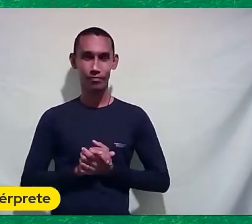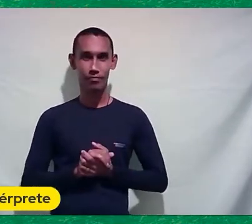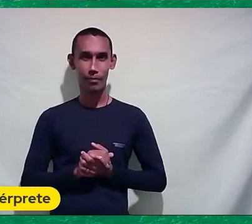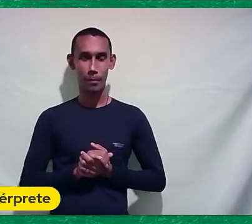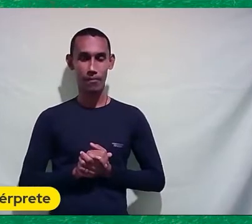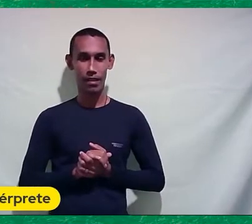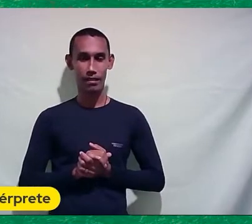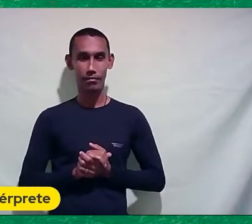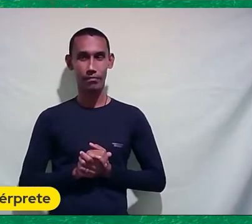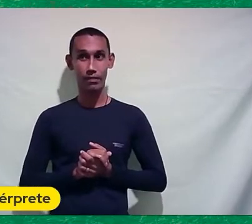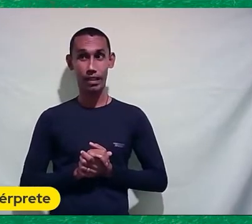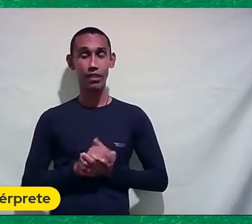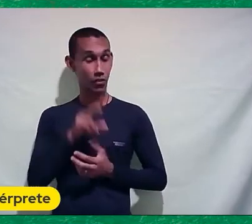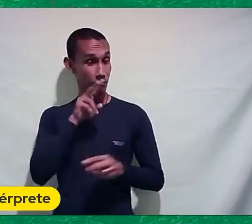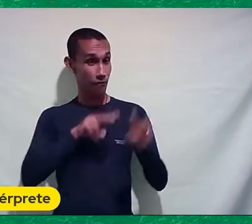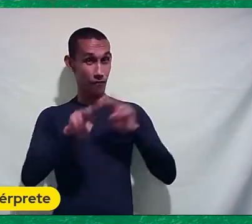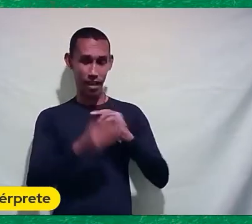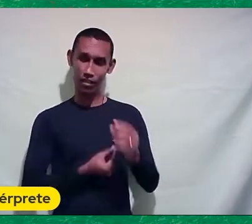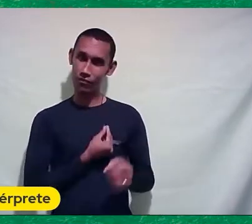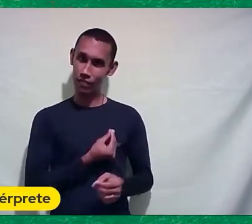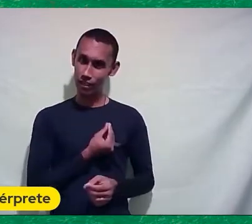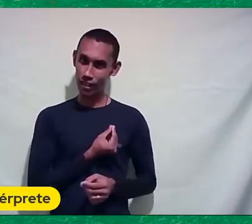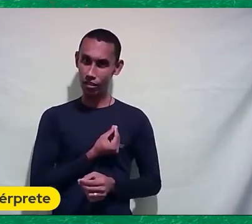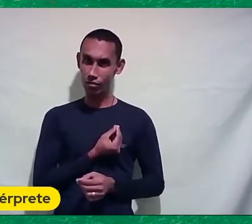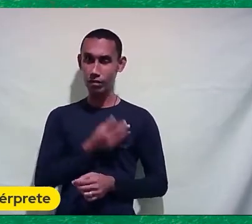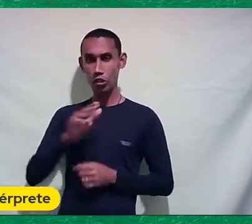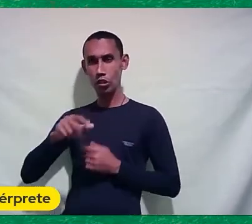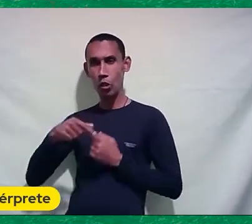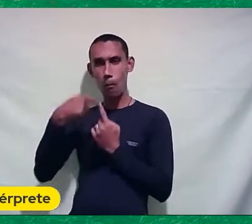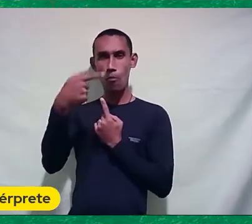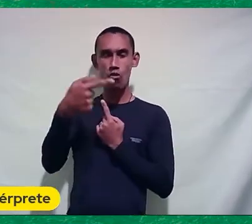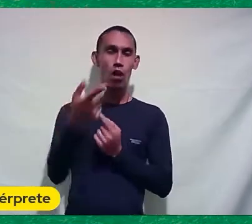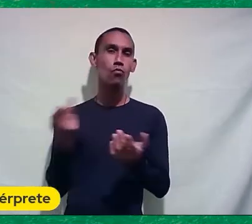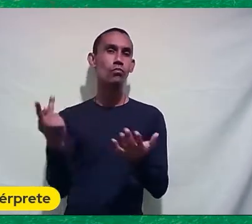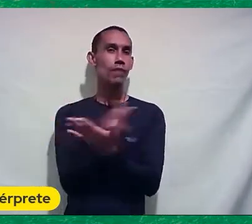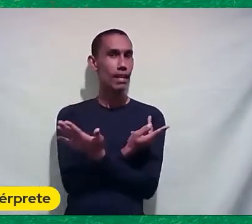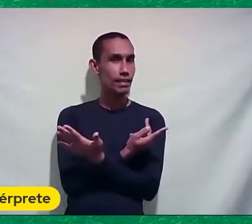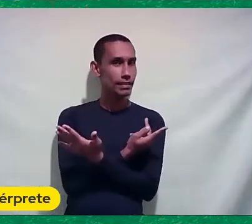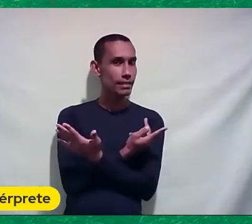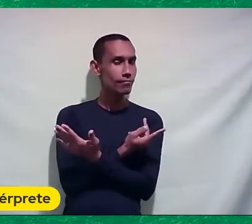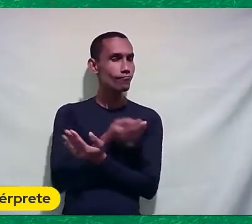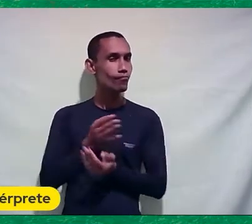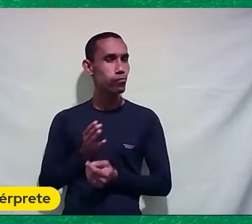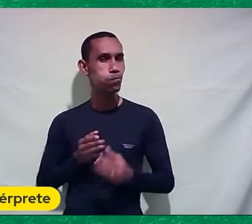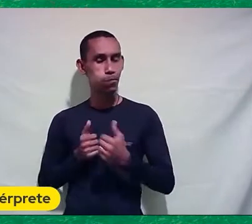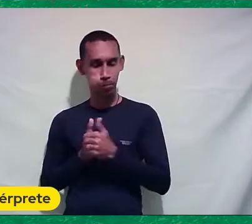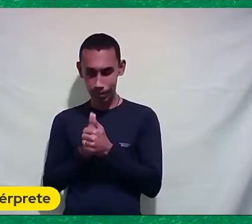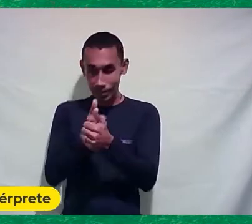E se a vê a vida dele No depois disso tudo Como é que ele seguiu a vida